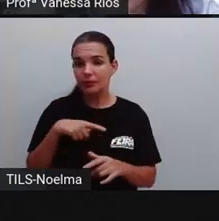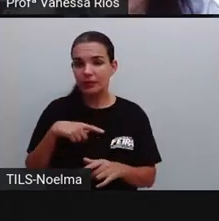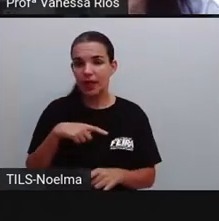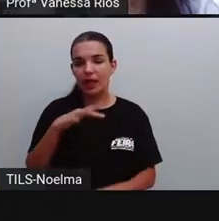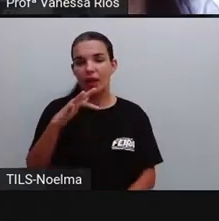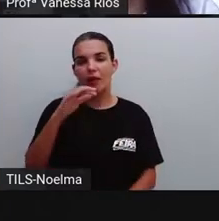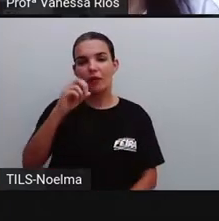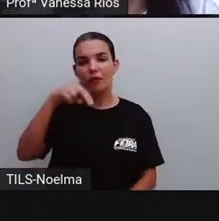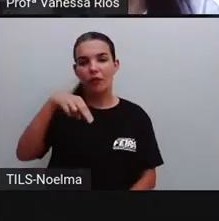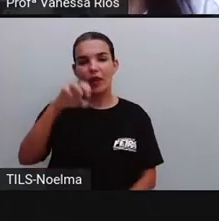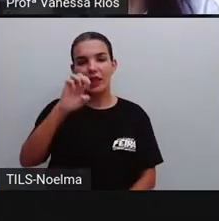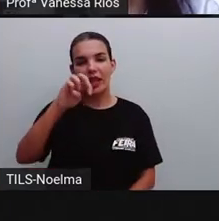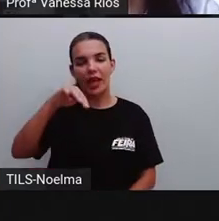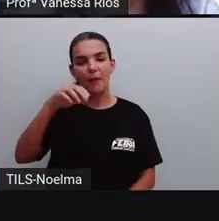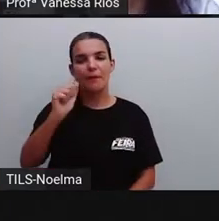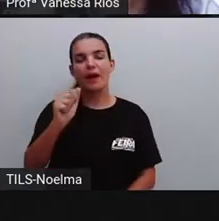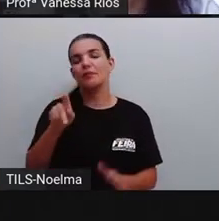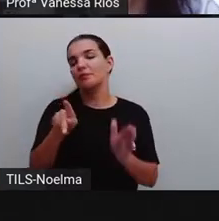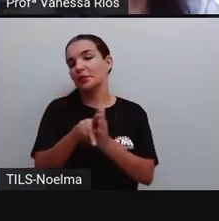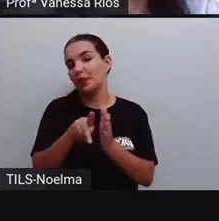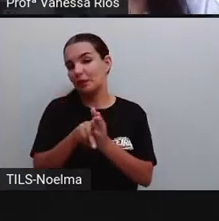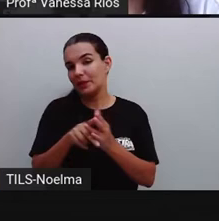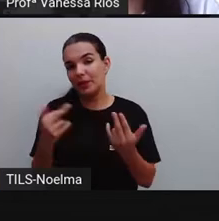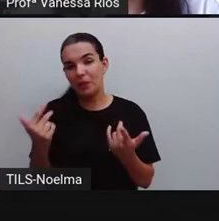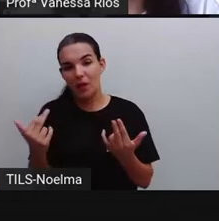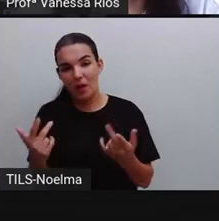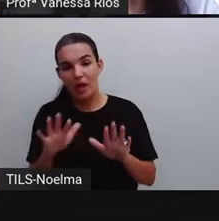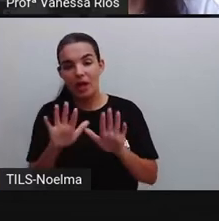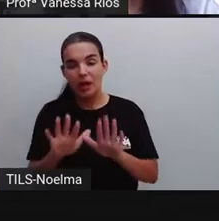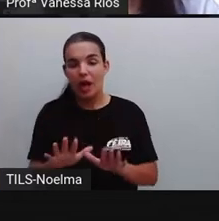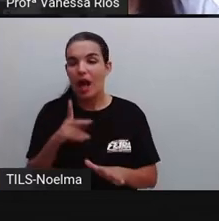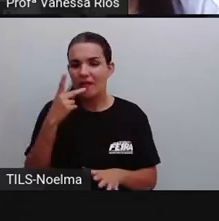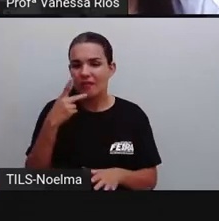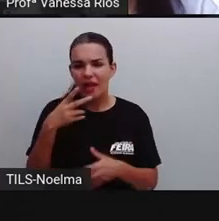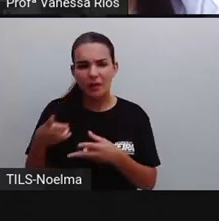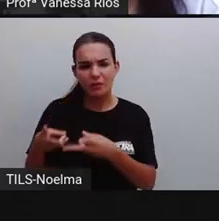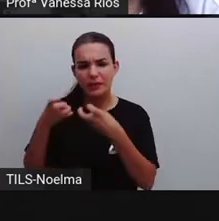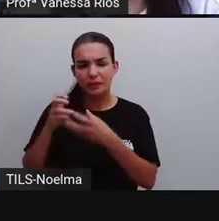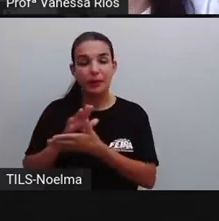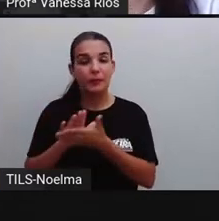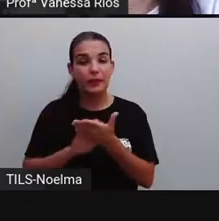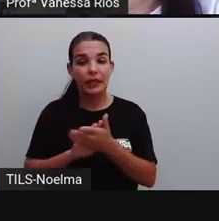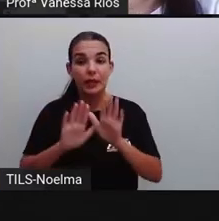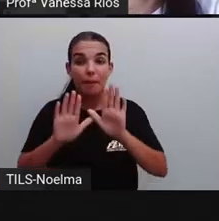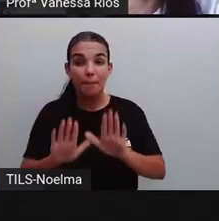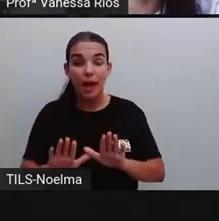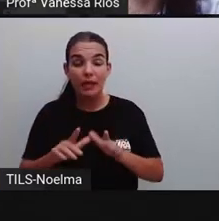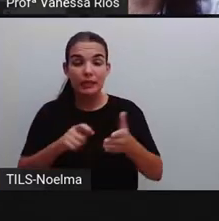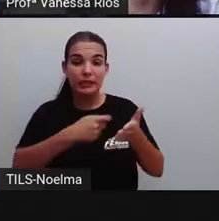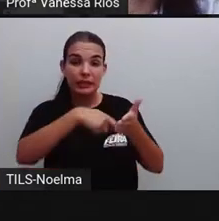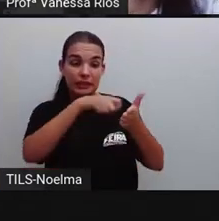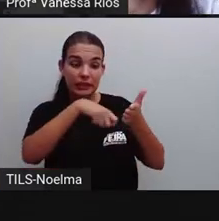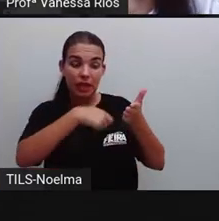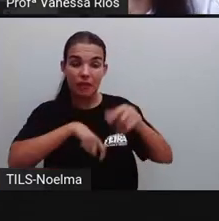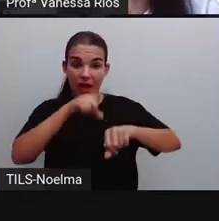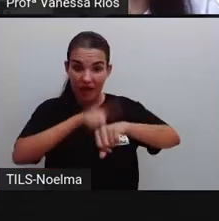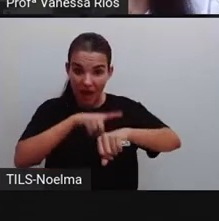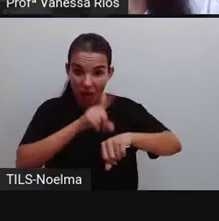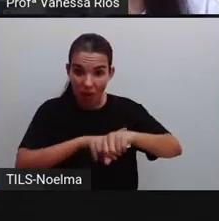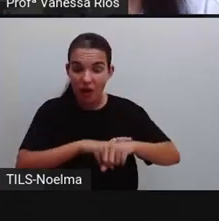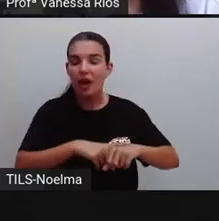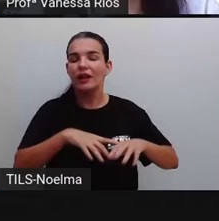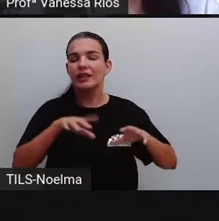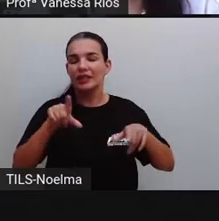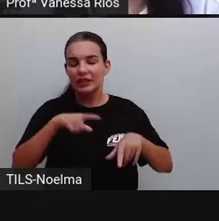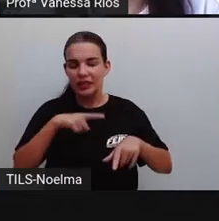fonema, não representam o mesmo fonema, então na fala não são percebidos. Mas, na hora de escrever, às vezes